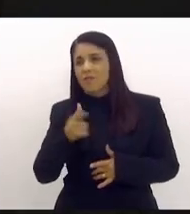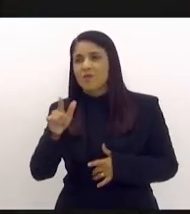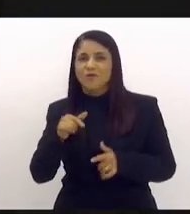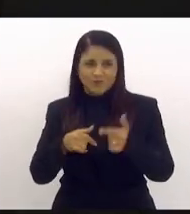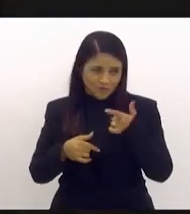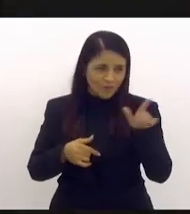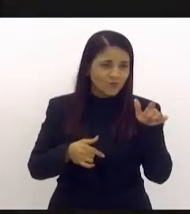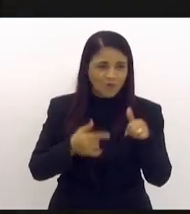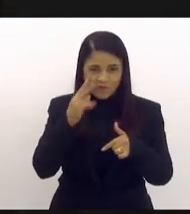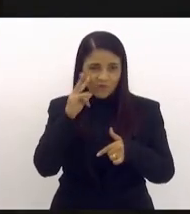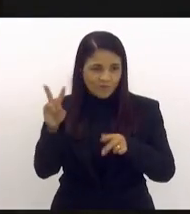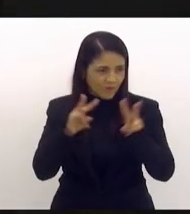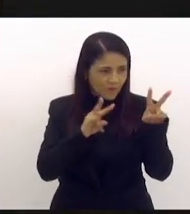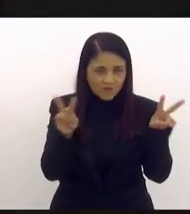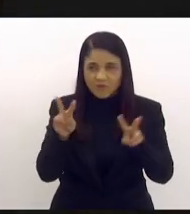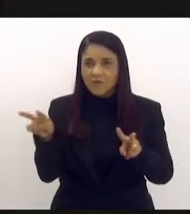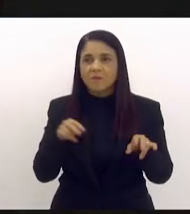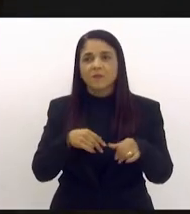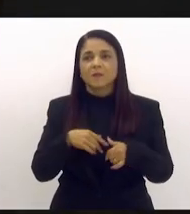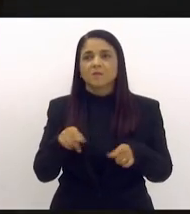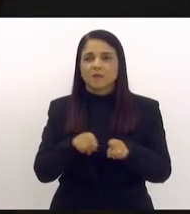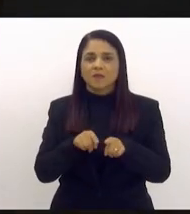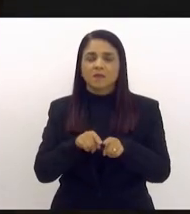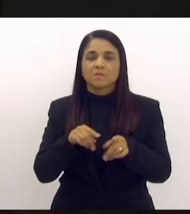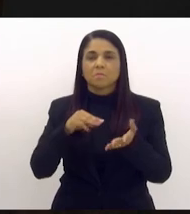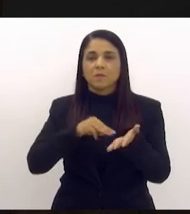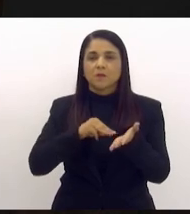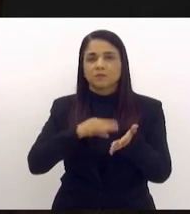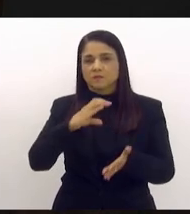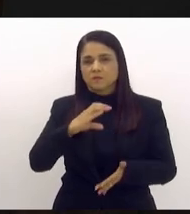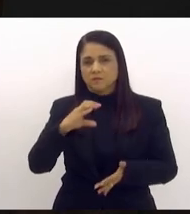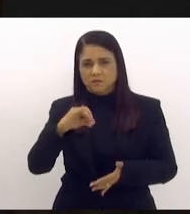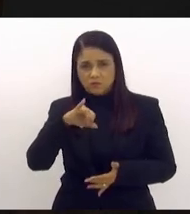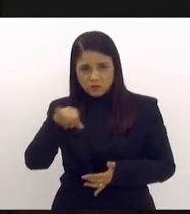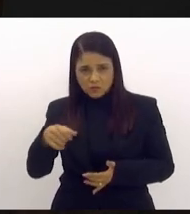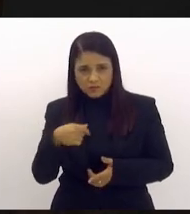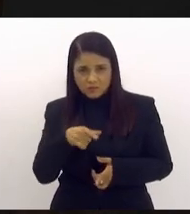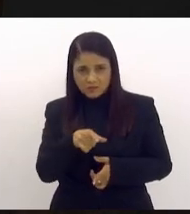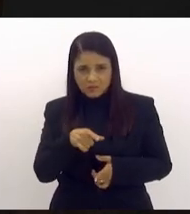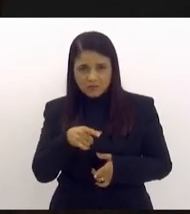Jordão também, que é membro titular. Deputada Célia Jordão é suplente?